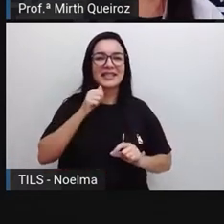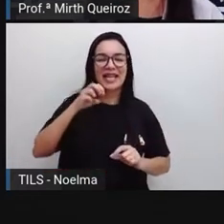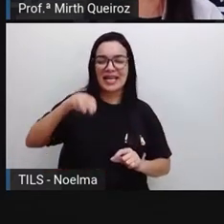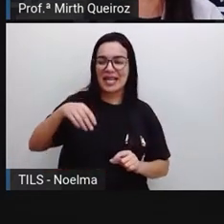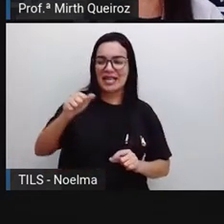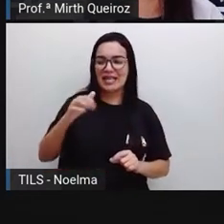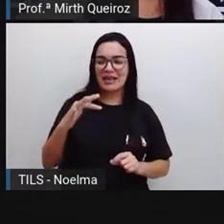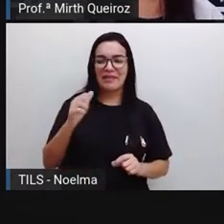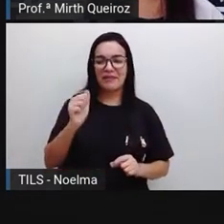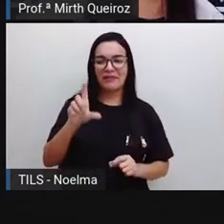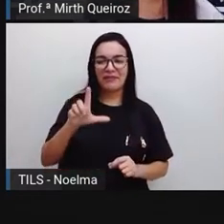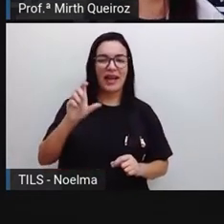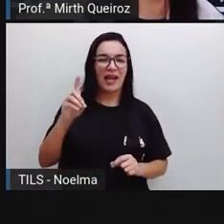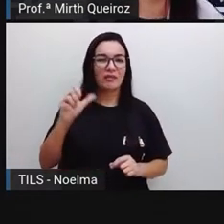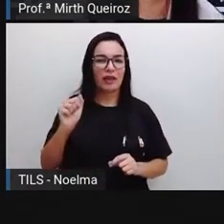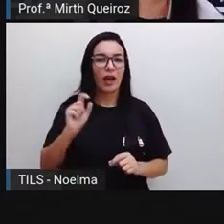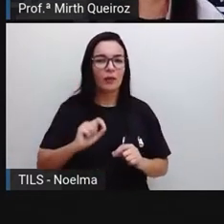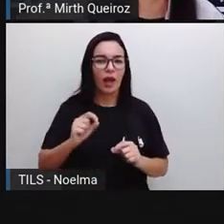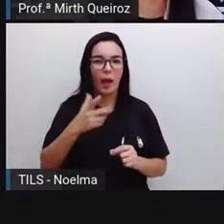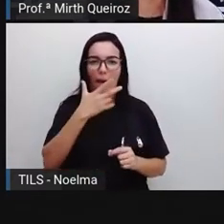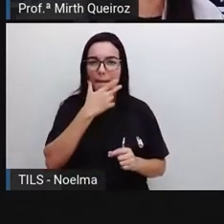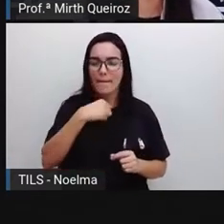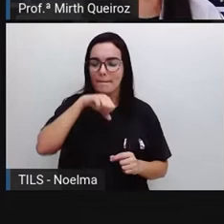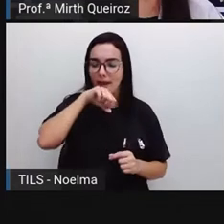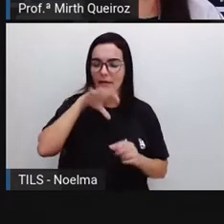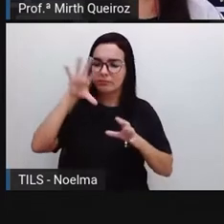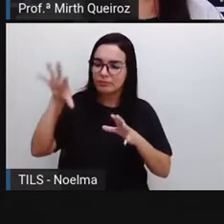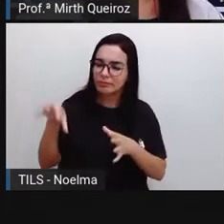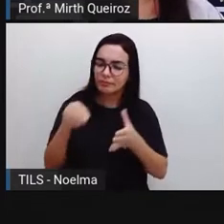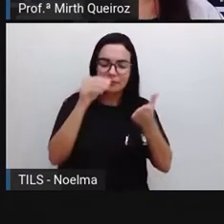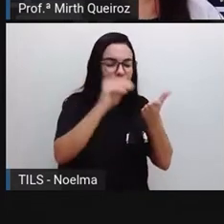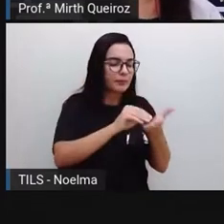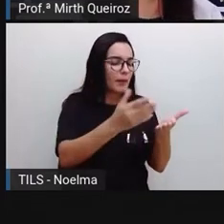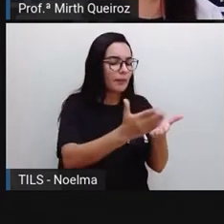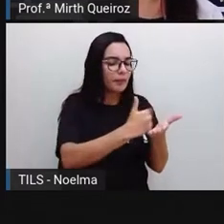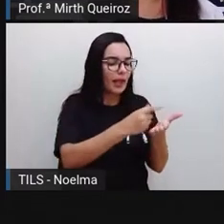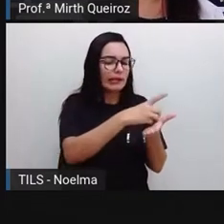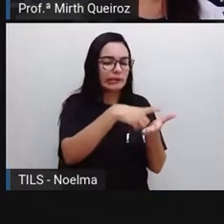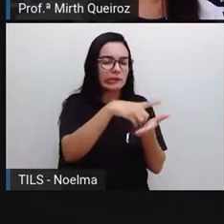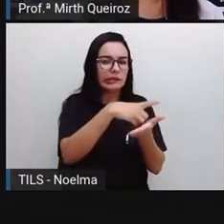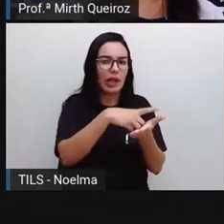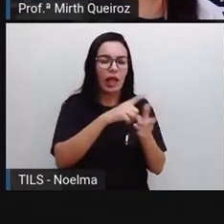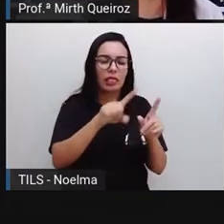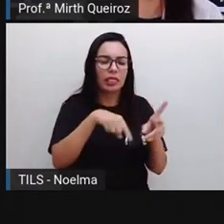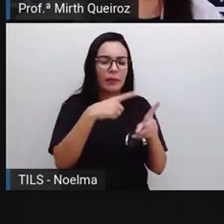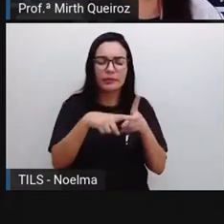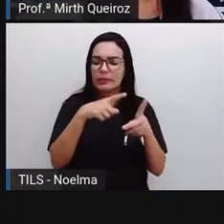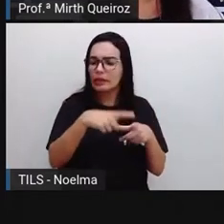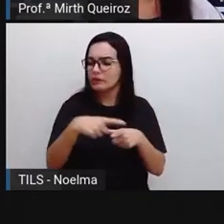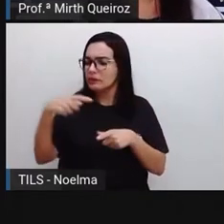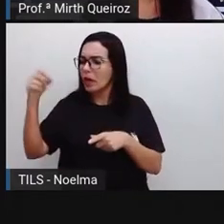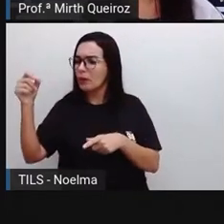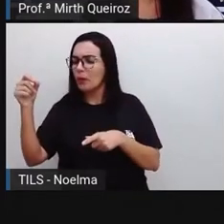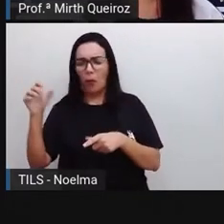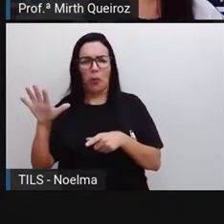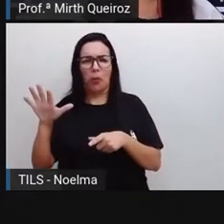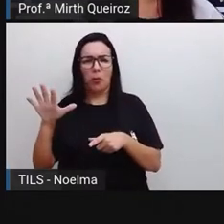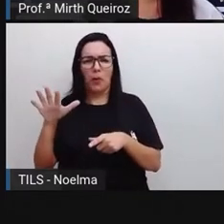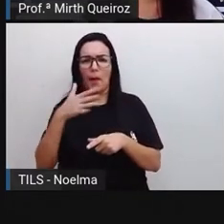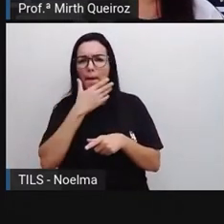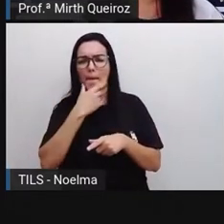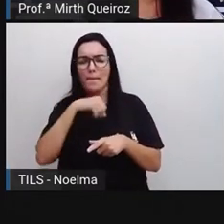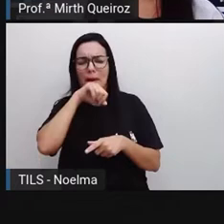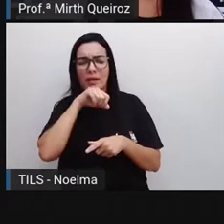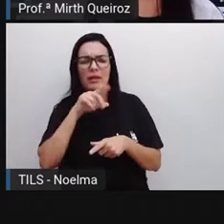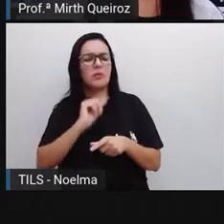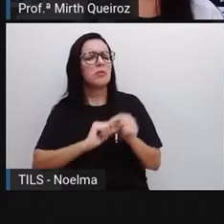O pai foi até o dicionário, abriu o dicionário e depois saiu. E o que ela falou com